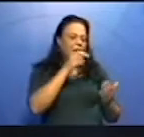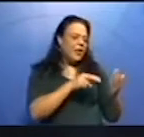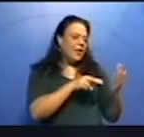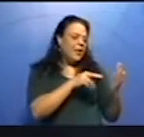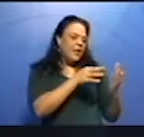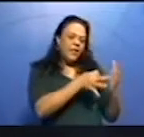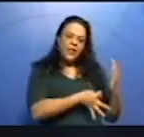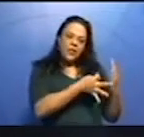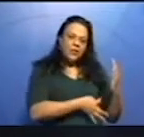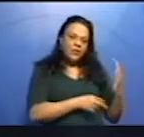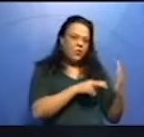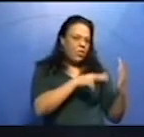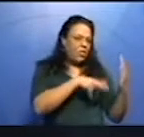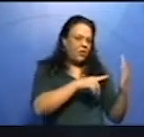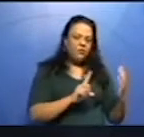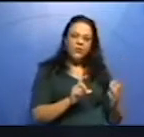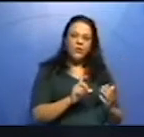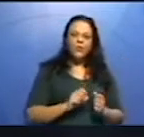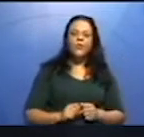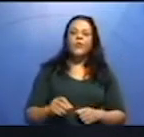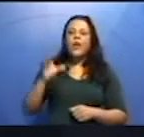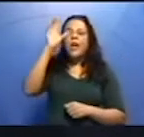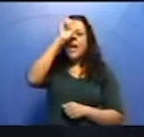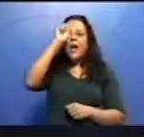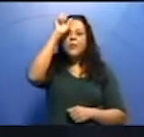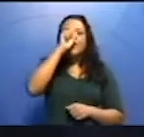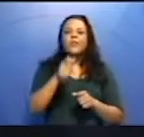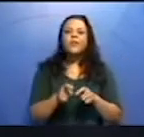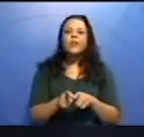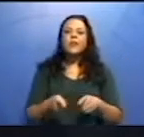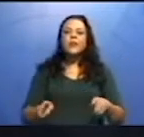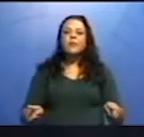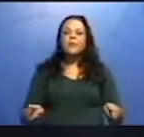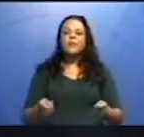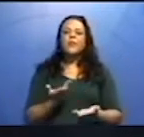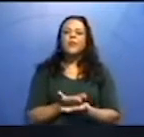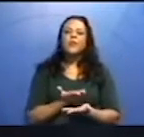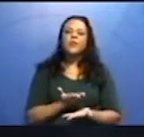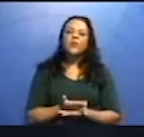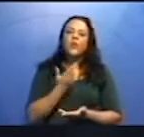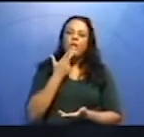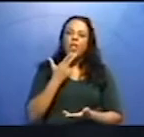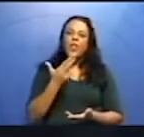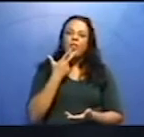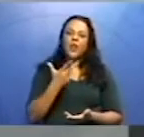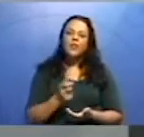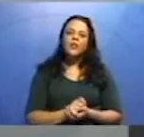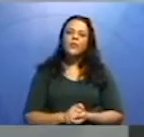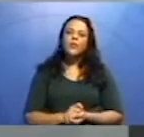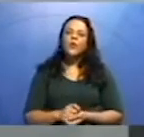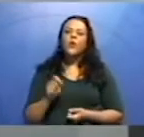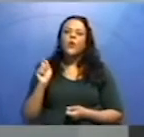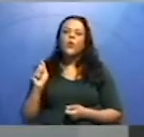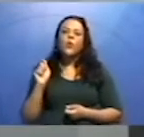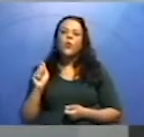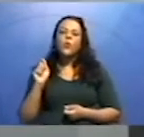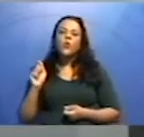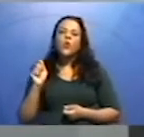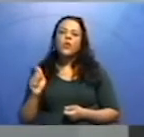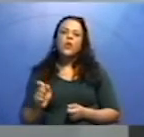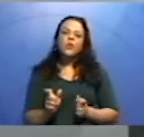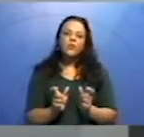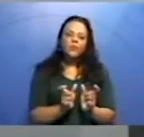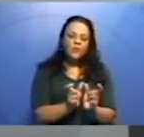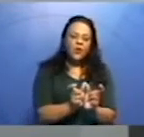trabalhar gramática, estudo da língua. Orações coordenadas, o que serão orações coordenadas? Bom, primeiro, para a gente saber